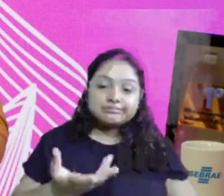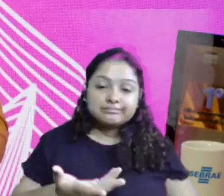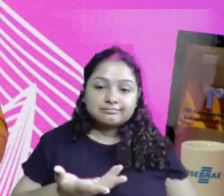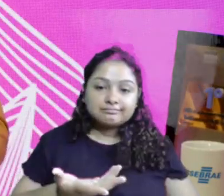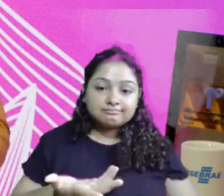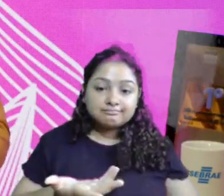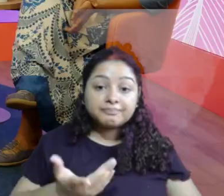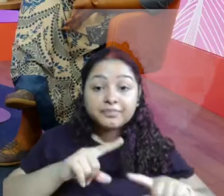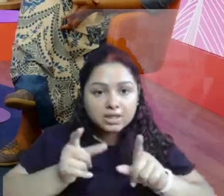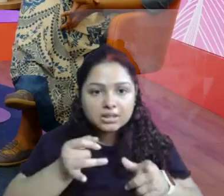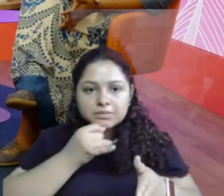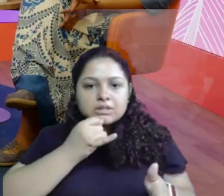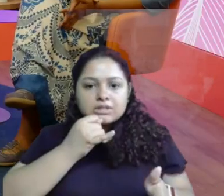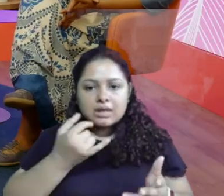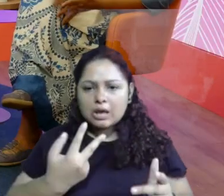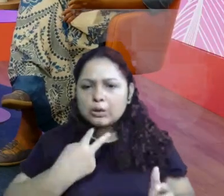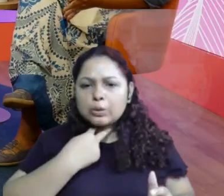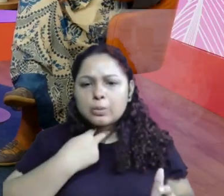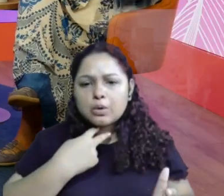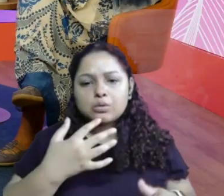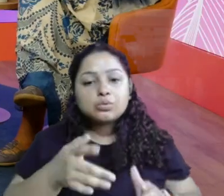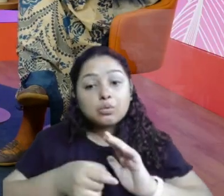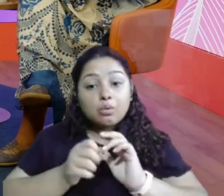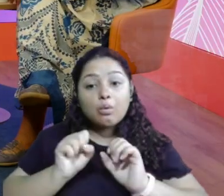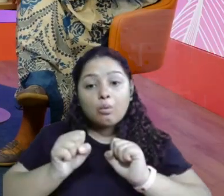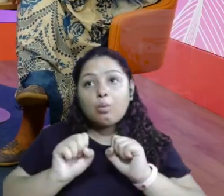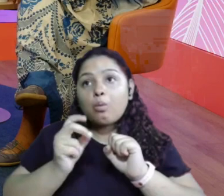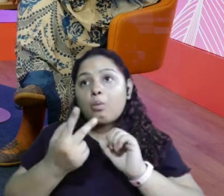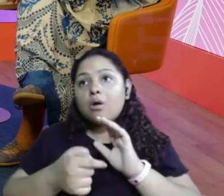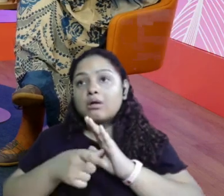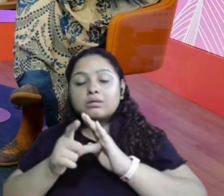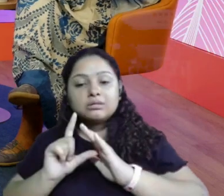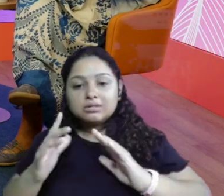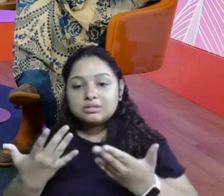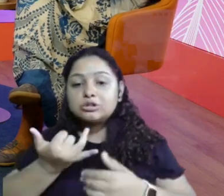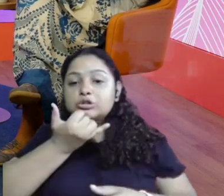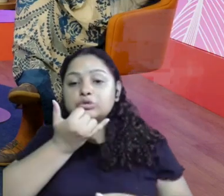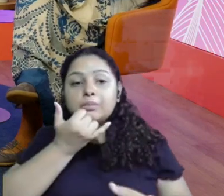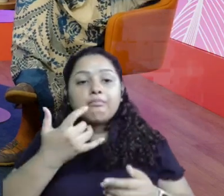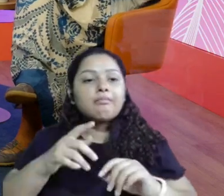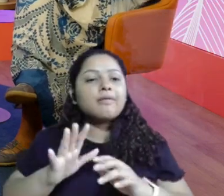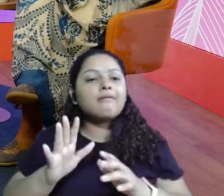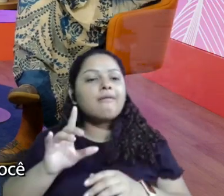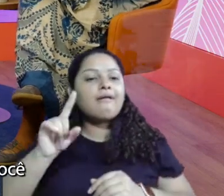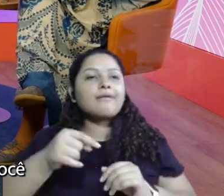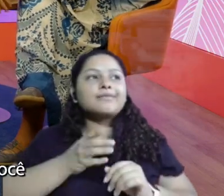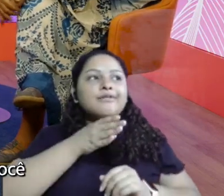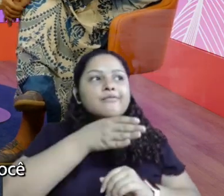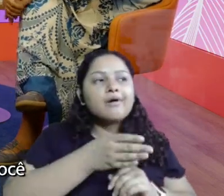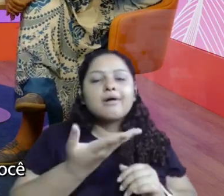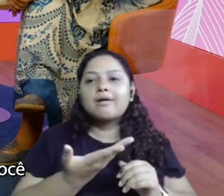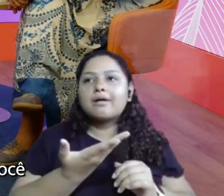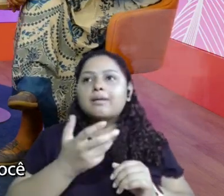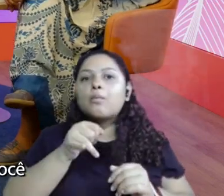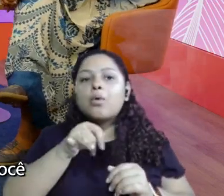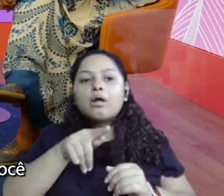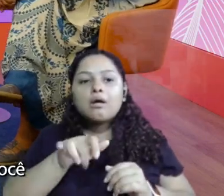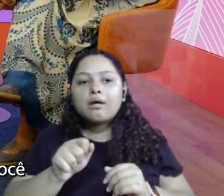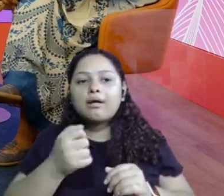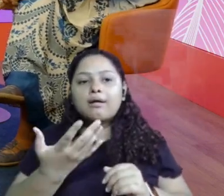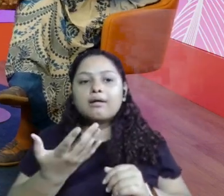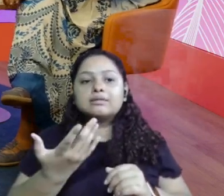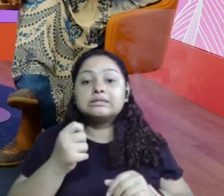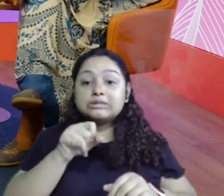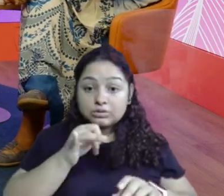Exatamente. Mas, por exemplo, quando eu... Ah, não, não posso. Então antes até, né? Olha, desculpa, só que isso, você vai aí andando por